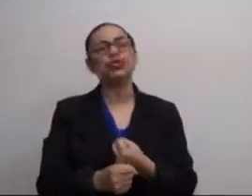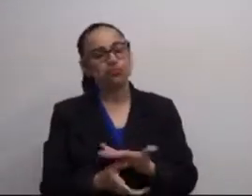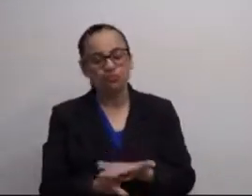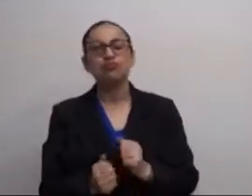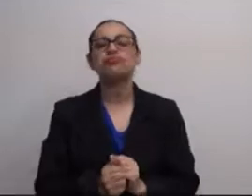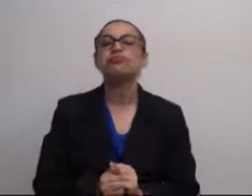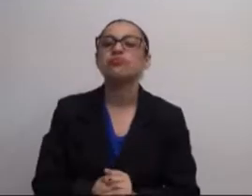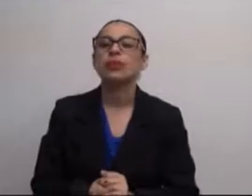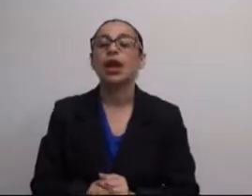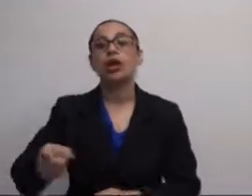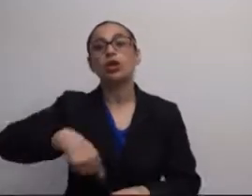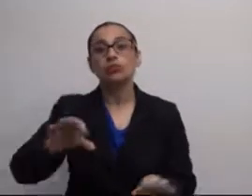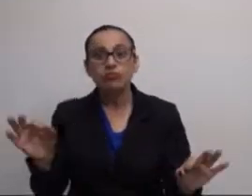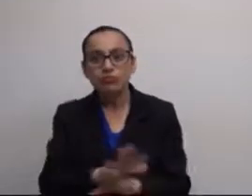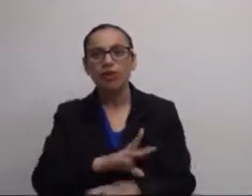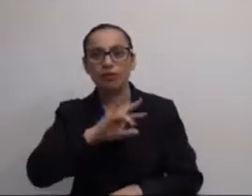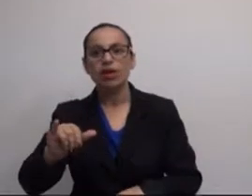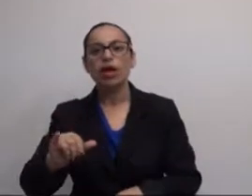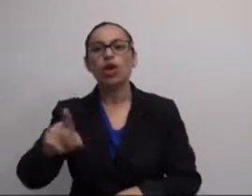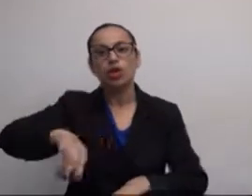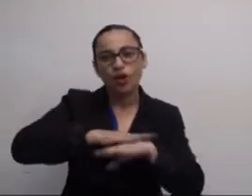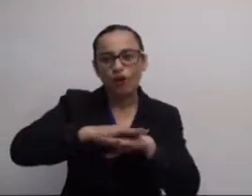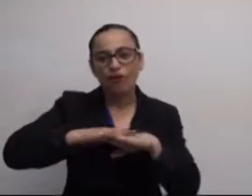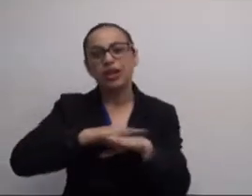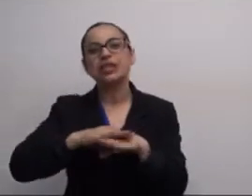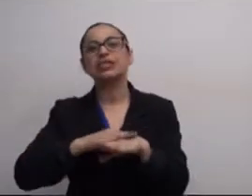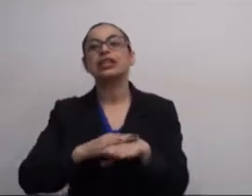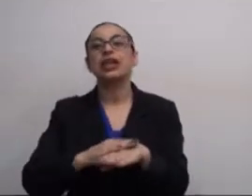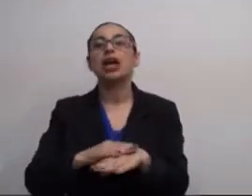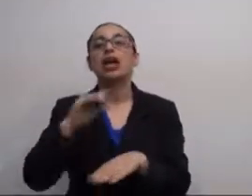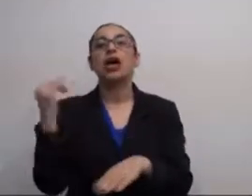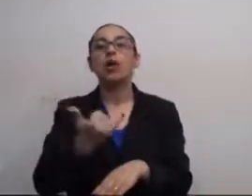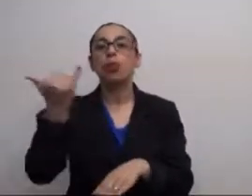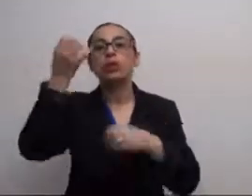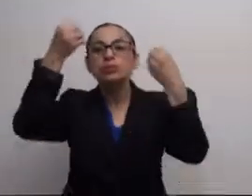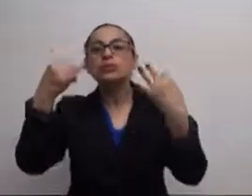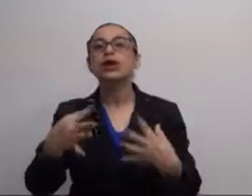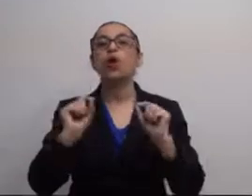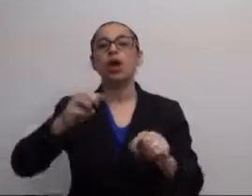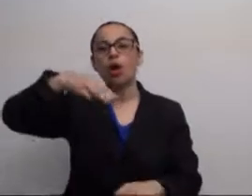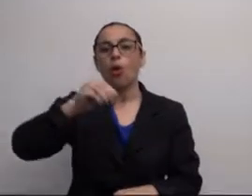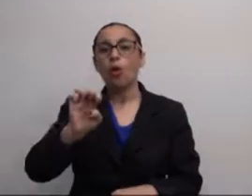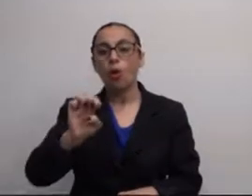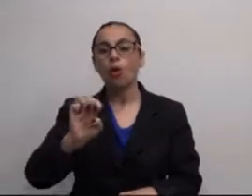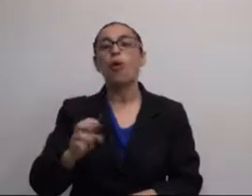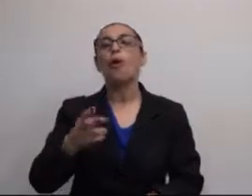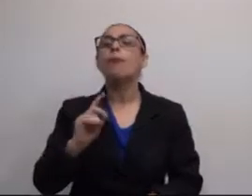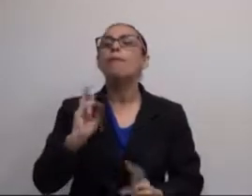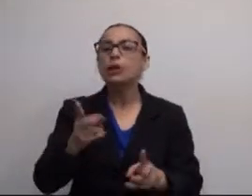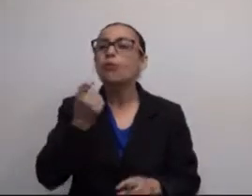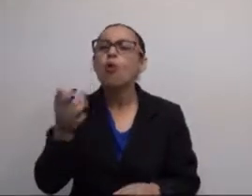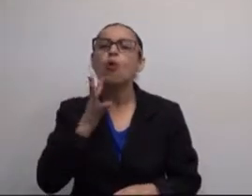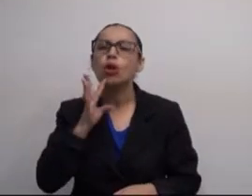tarefa desenvolvida, do retorno que eles receberam daquele cliente. Então, pra gente poder fechar essa conversa,